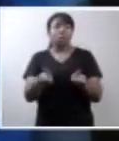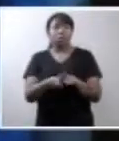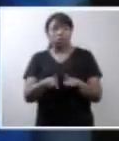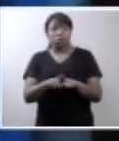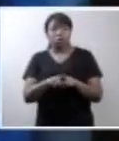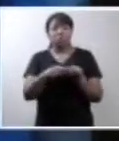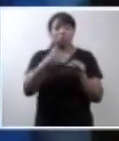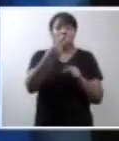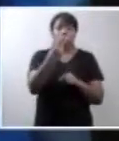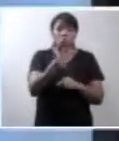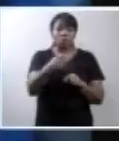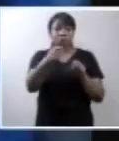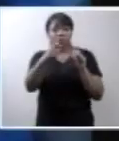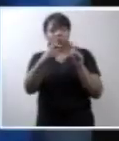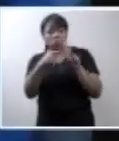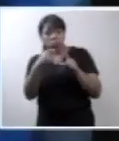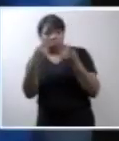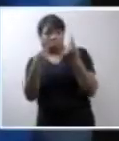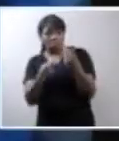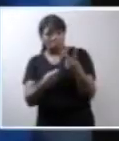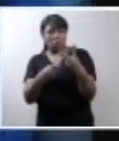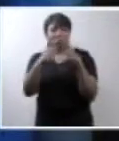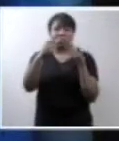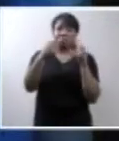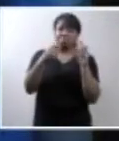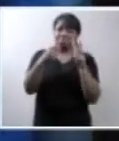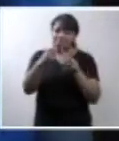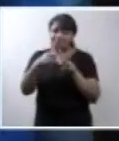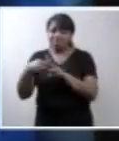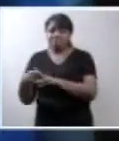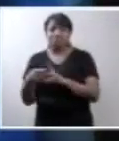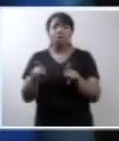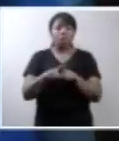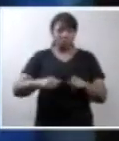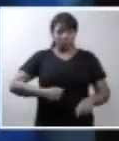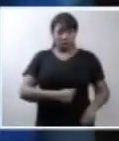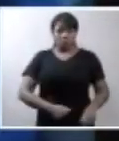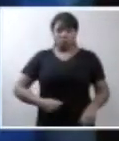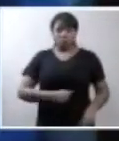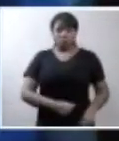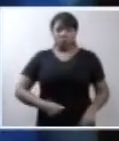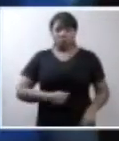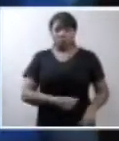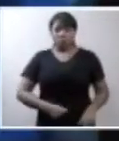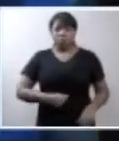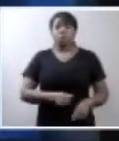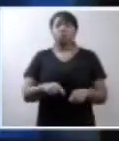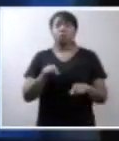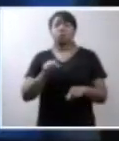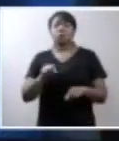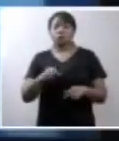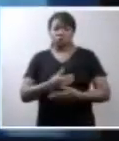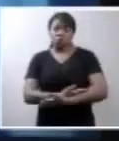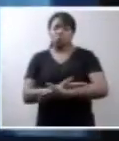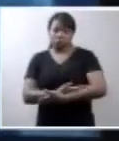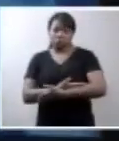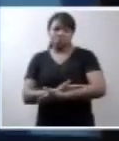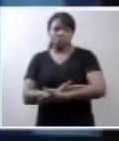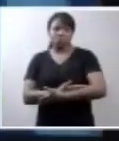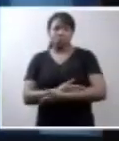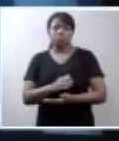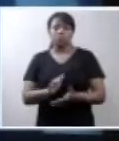três meses. Quando a gente fez a atração, o doutor, a gente atrasou. Aí você vai lá, dá uma olhadinha lá, talvez seja um nenenzinho.